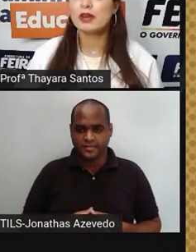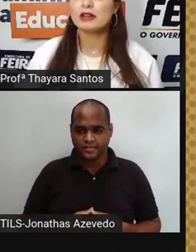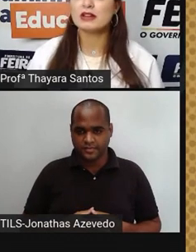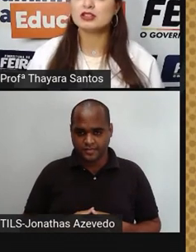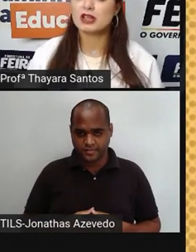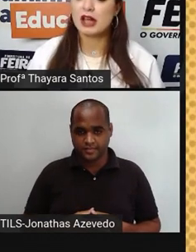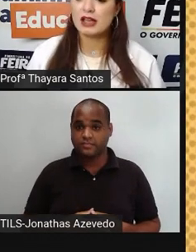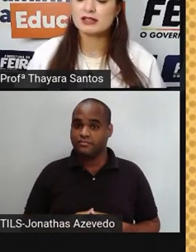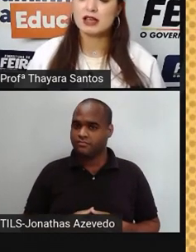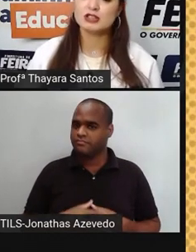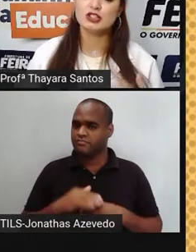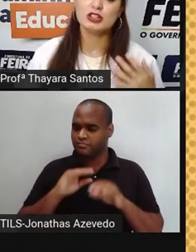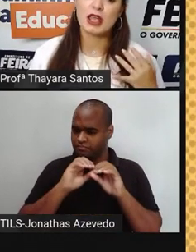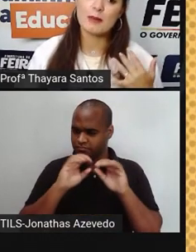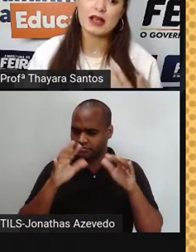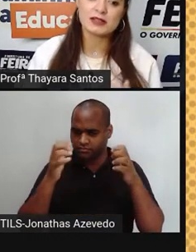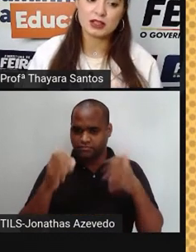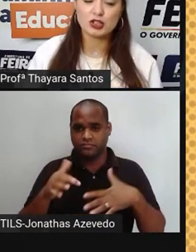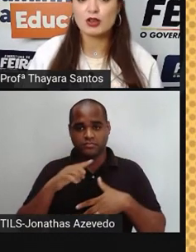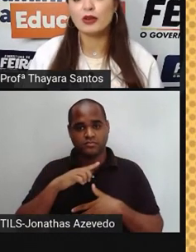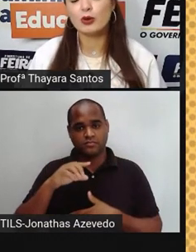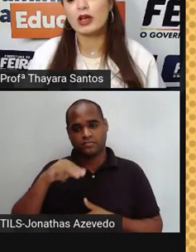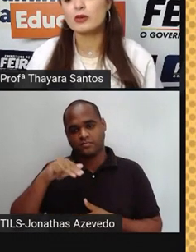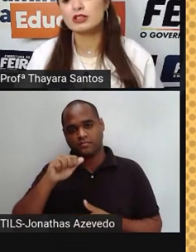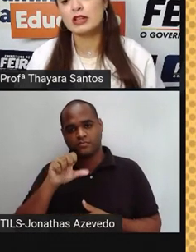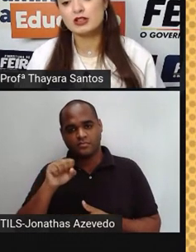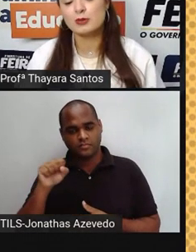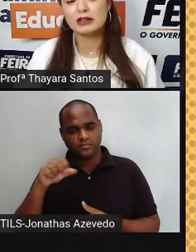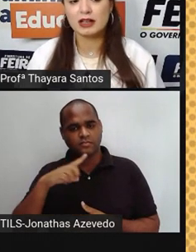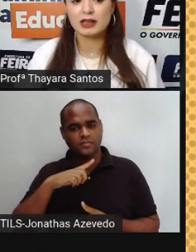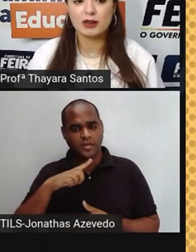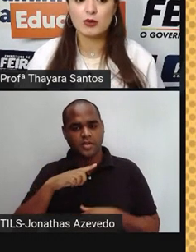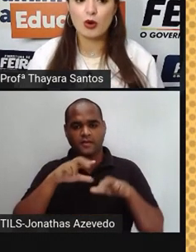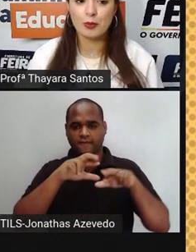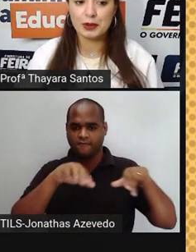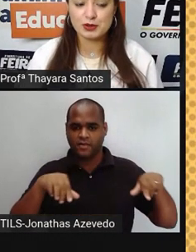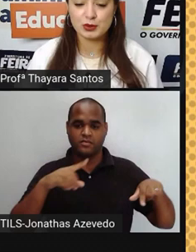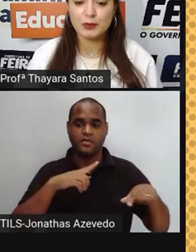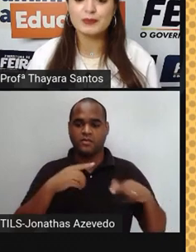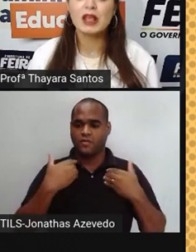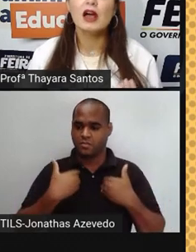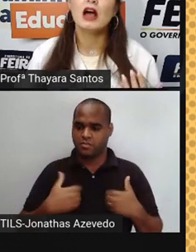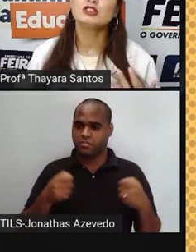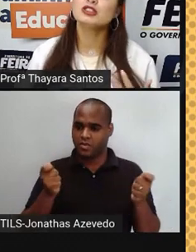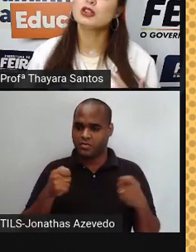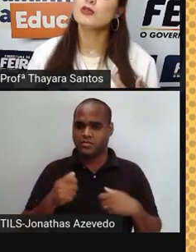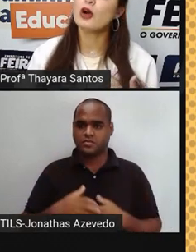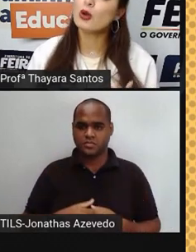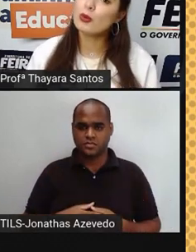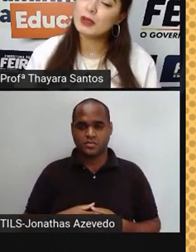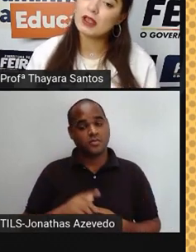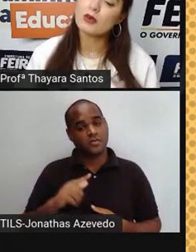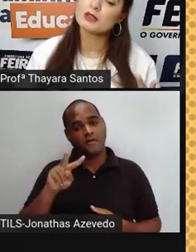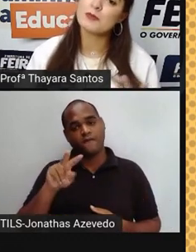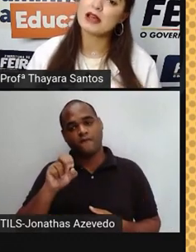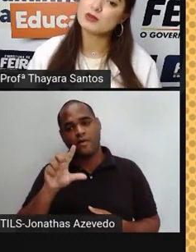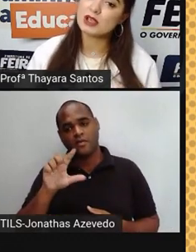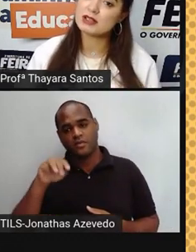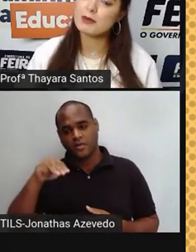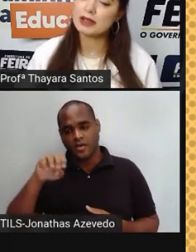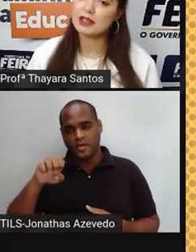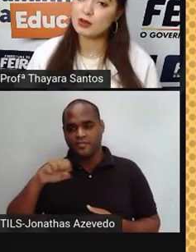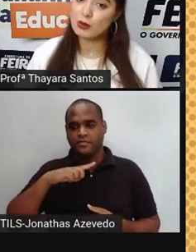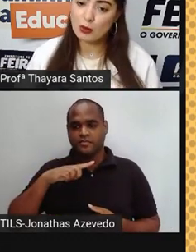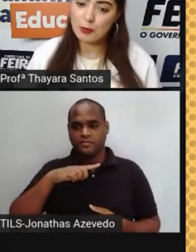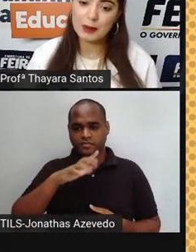Como propriedades gerais, a gente tem a massa, que a gente já falou que é a quantidade de matéria que um corpo possui, a gente tem o volume, que é o espaço